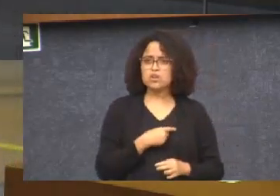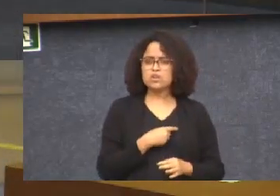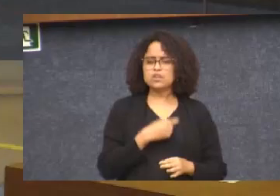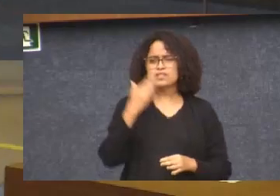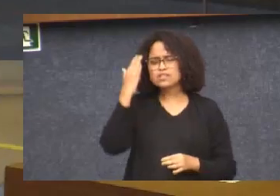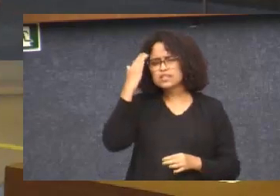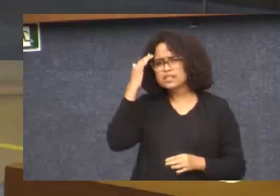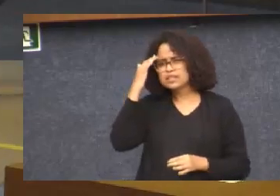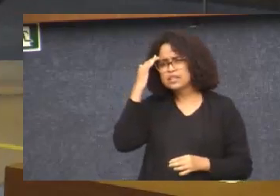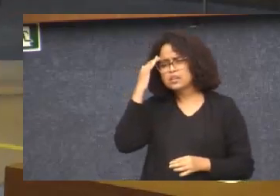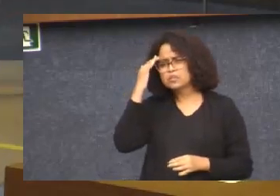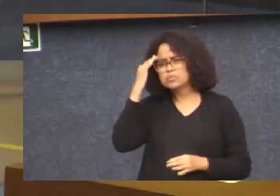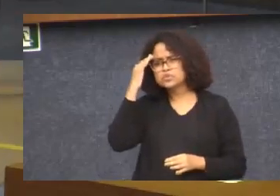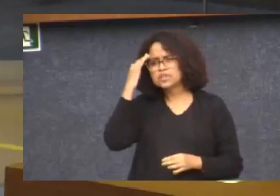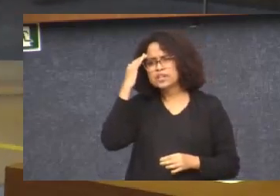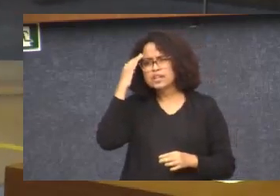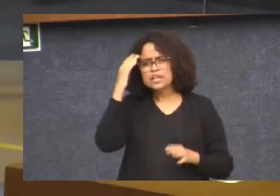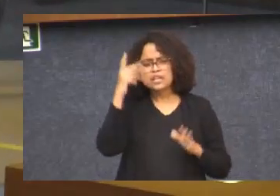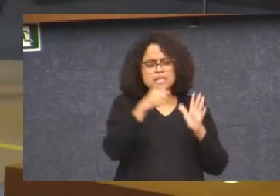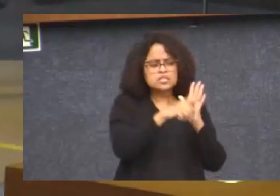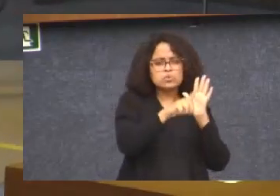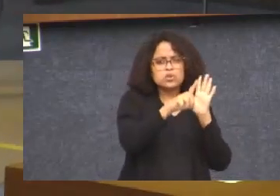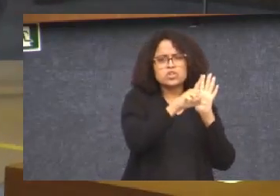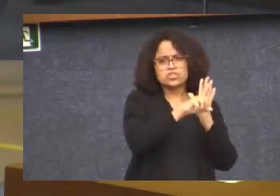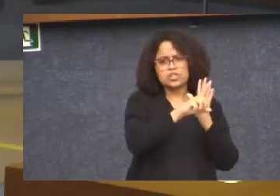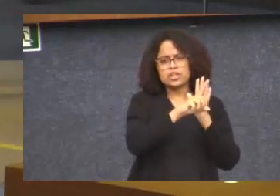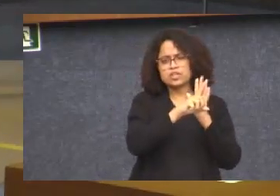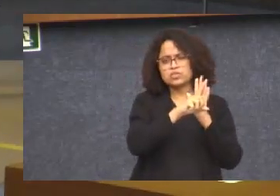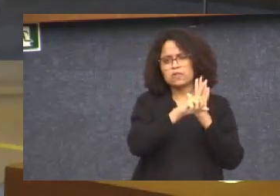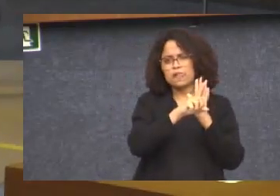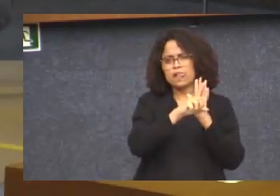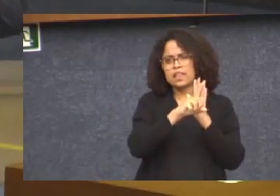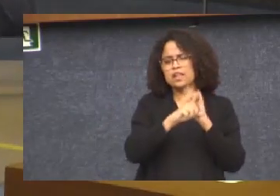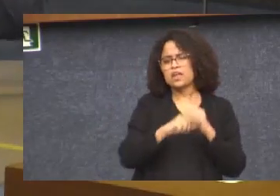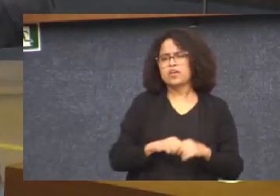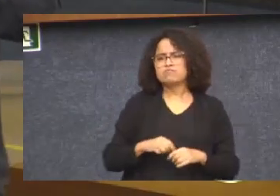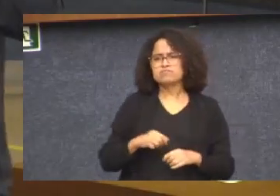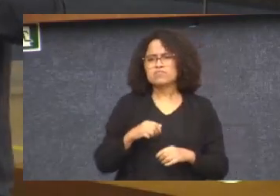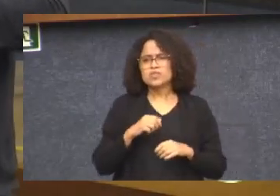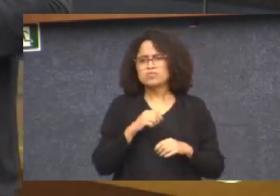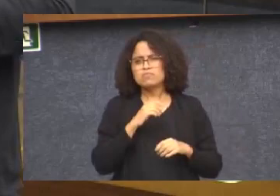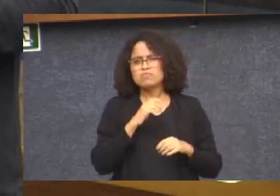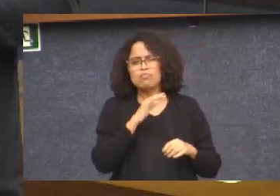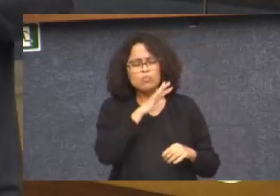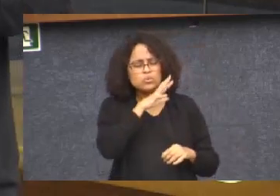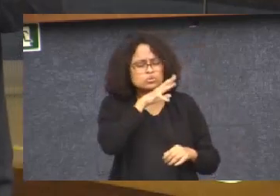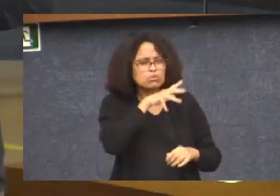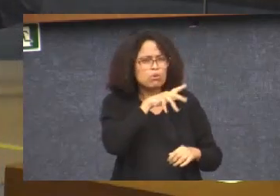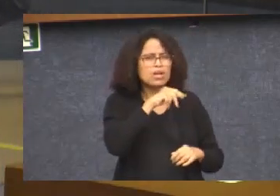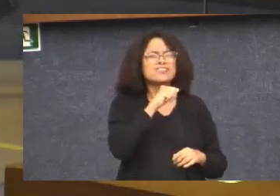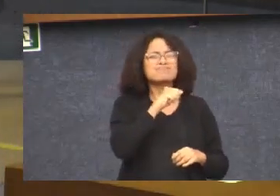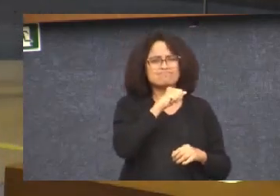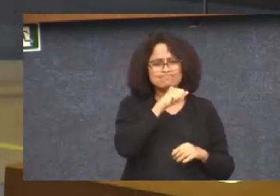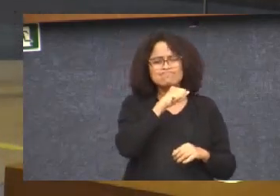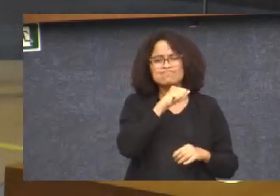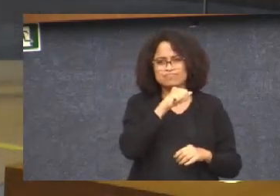é um projeto muito ruim para as cidades de Belo Horizonte. Nós entendemos